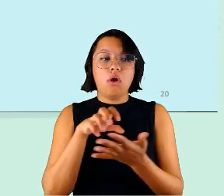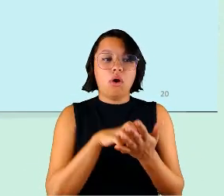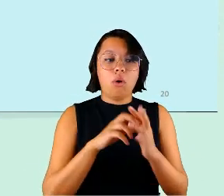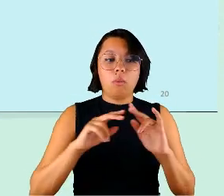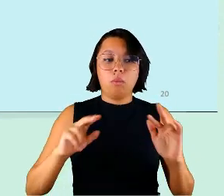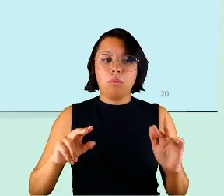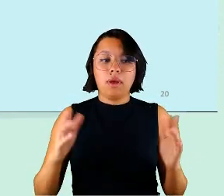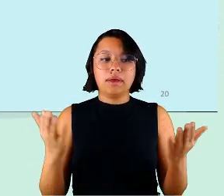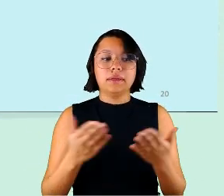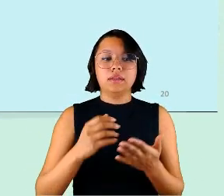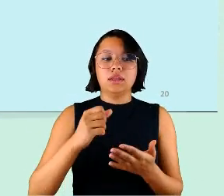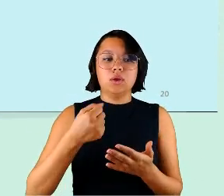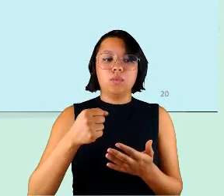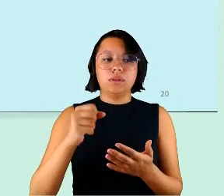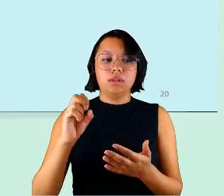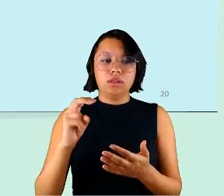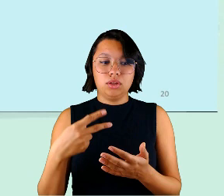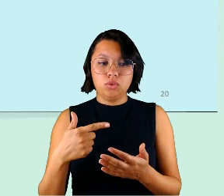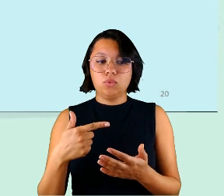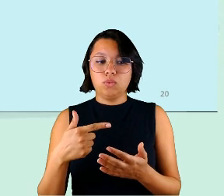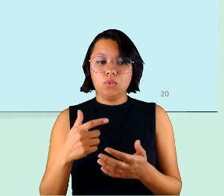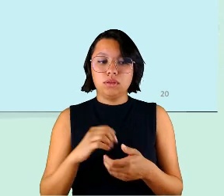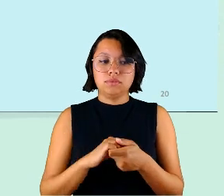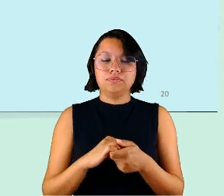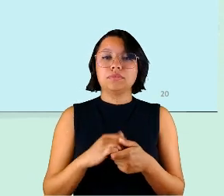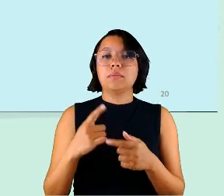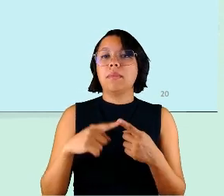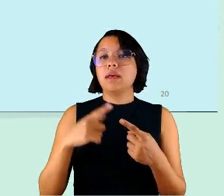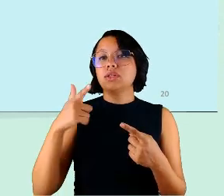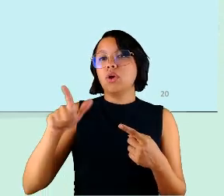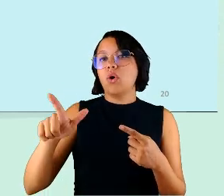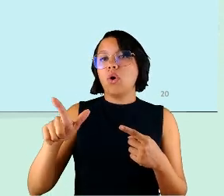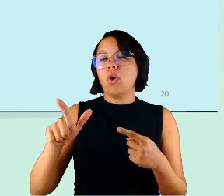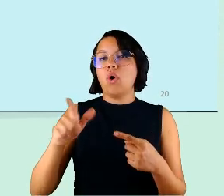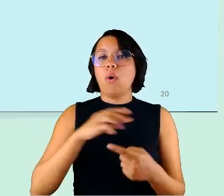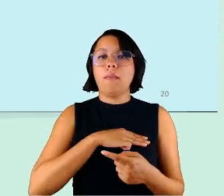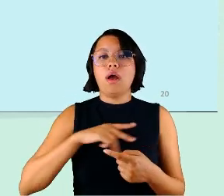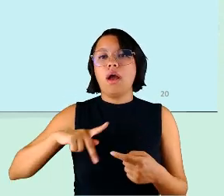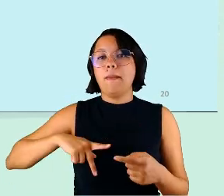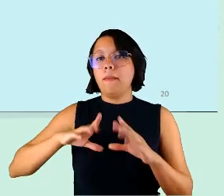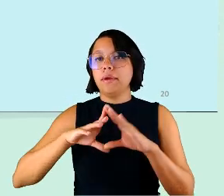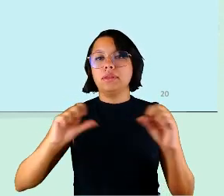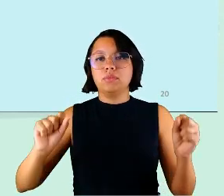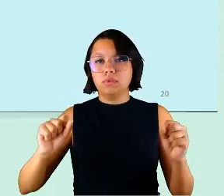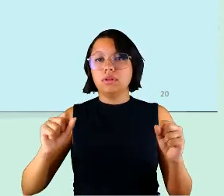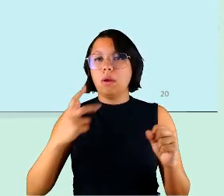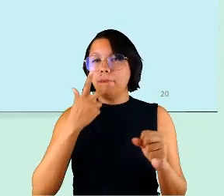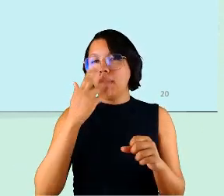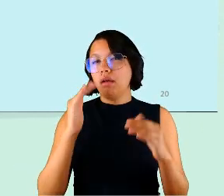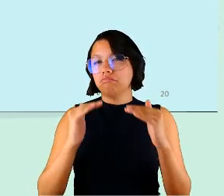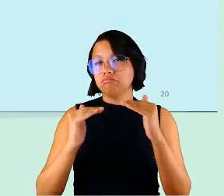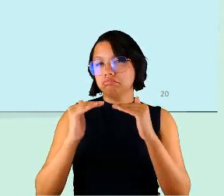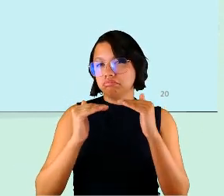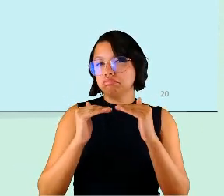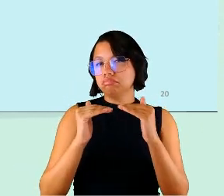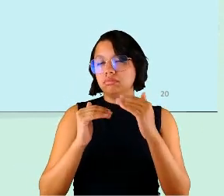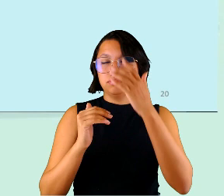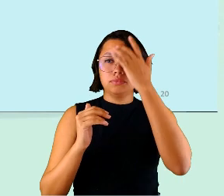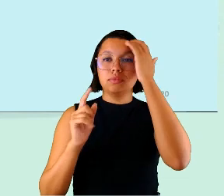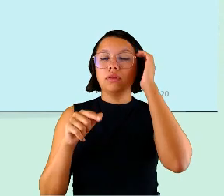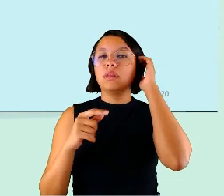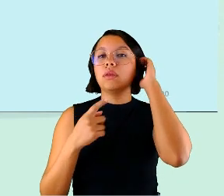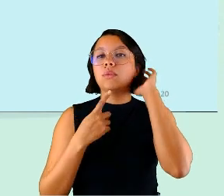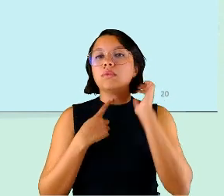organizações diferentes mas nas outras organizações tribunal ministério público aparece uma proporção similar que é o